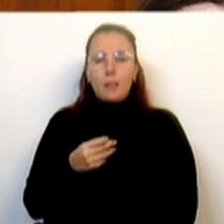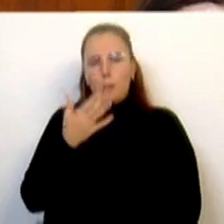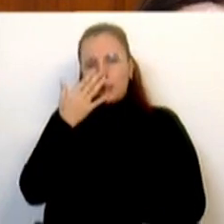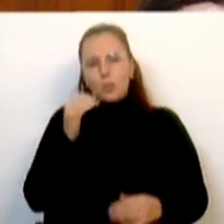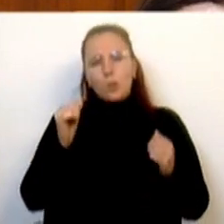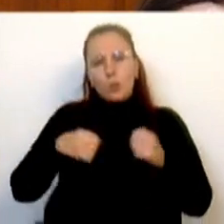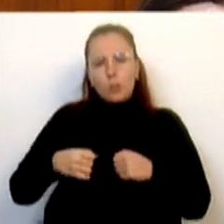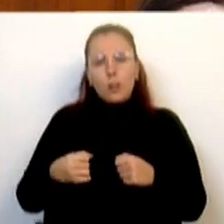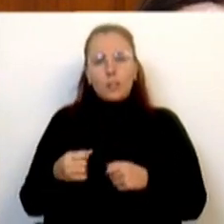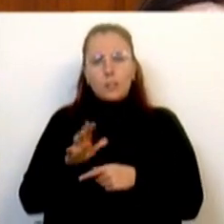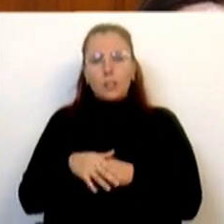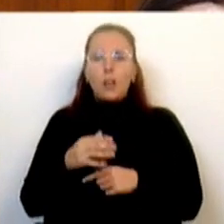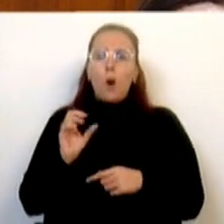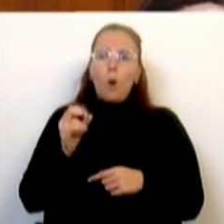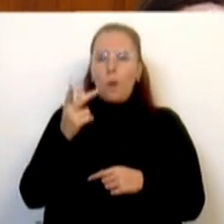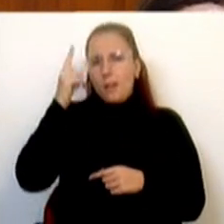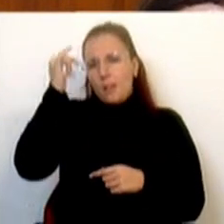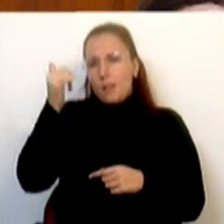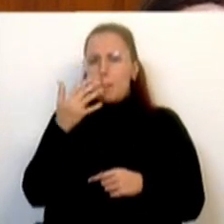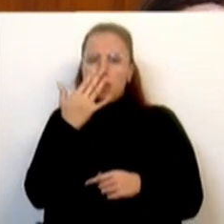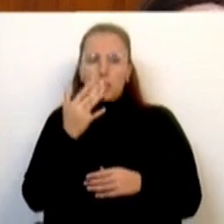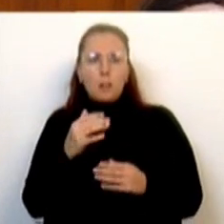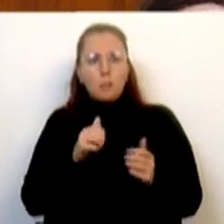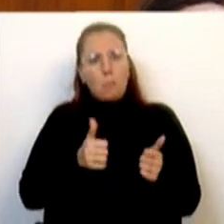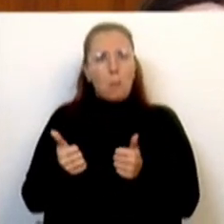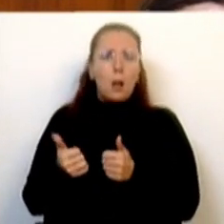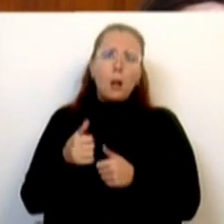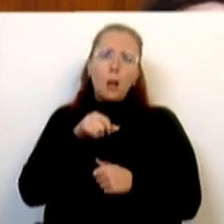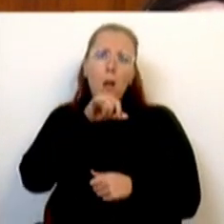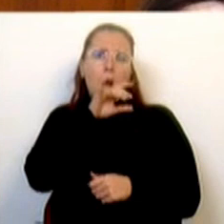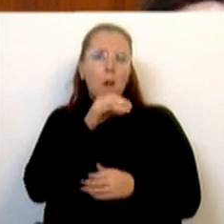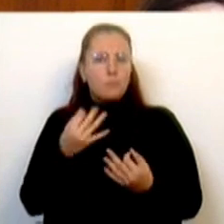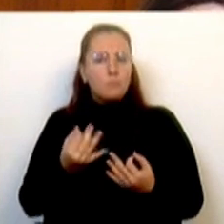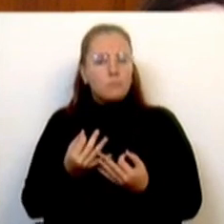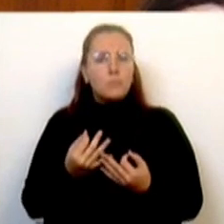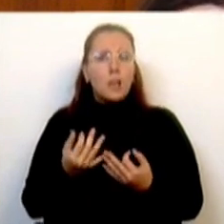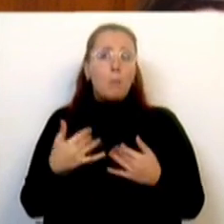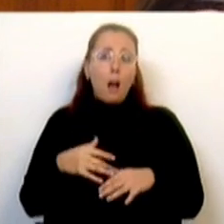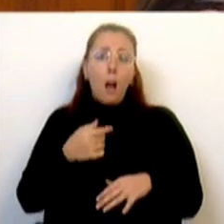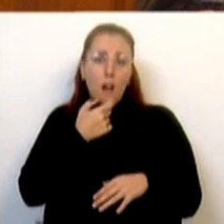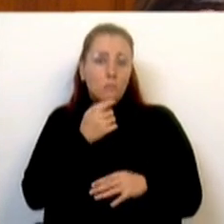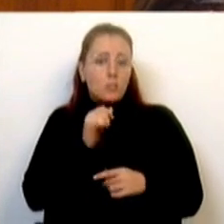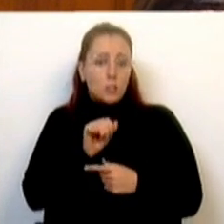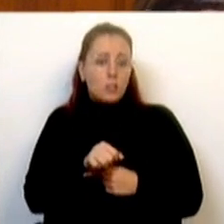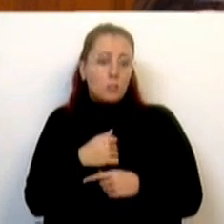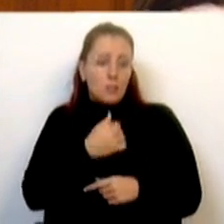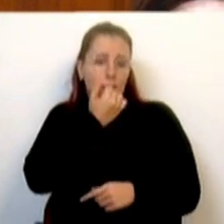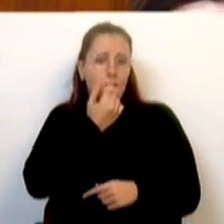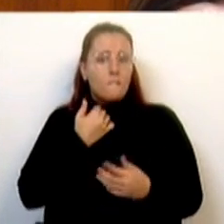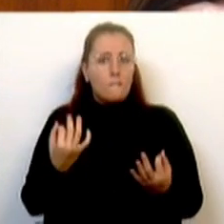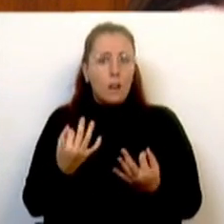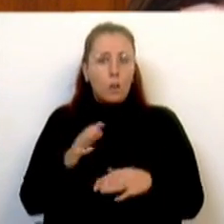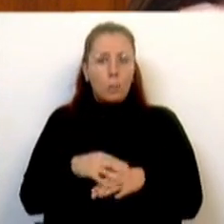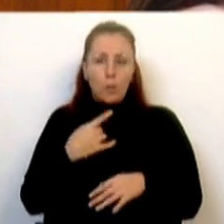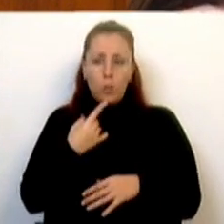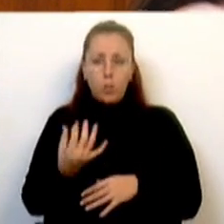podia eventualmente simpatizar com a ideia, o que muito me espanta, muito me surpreende, dizer, mas se assim for, fico satisfeito por o facto que o temos